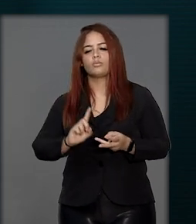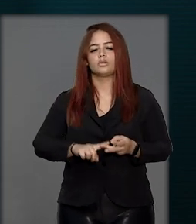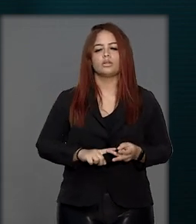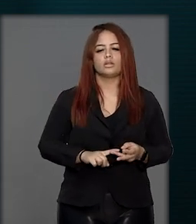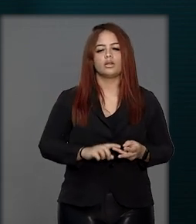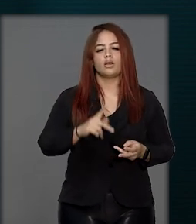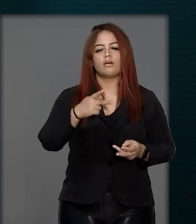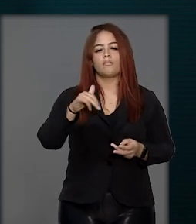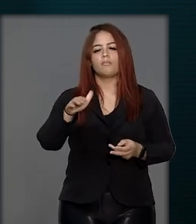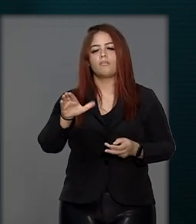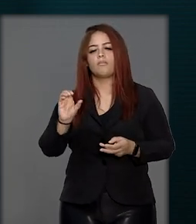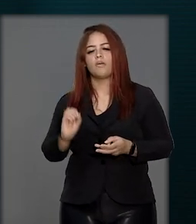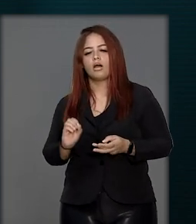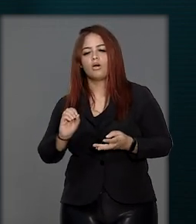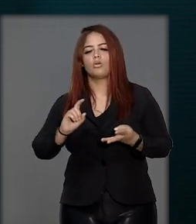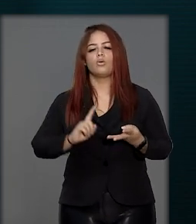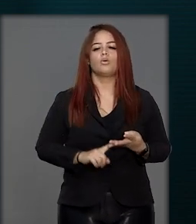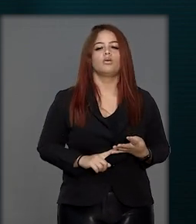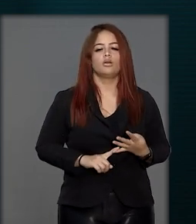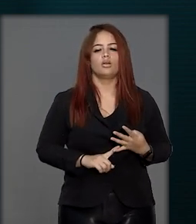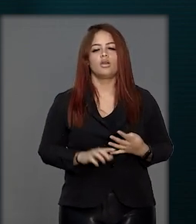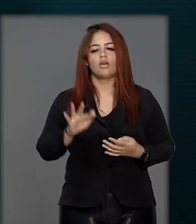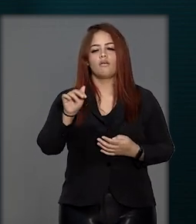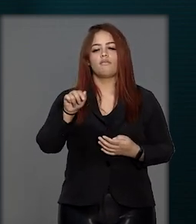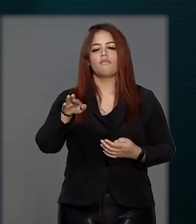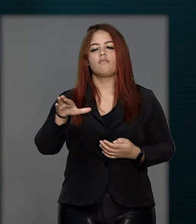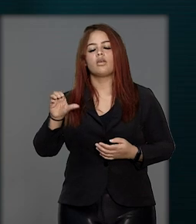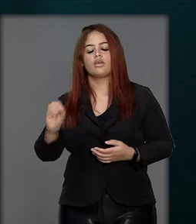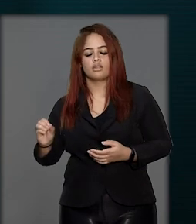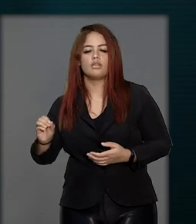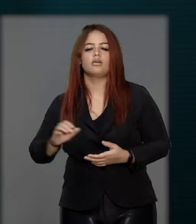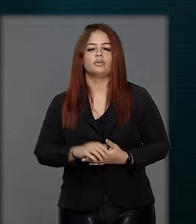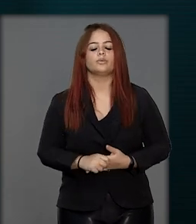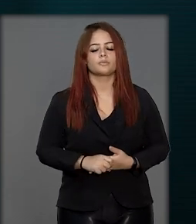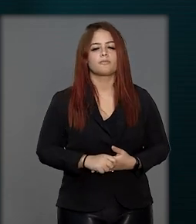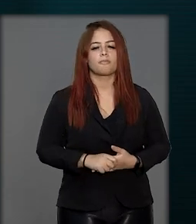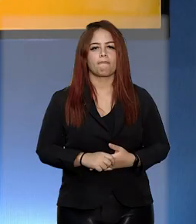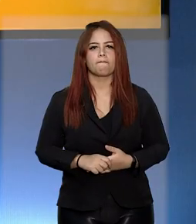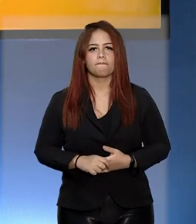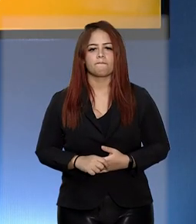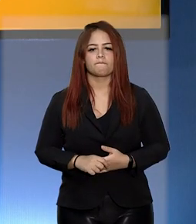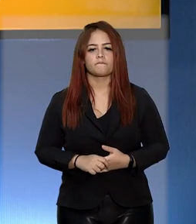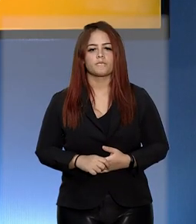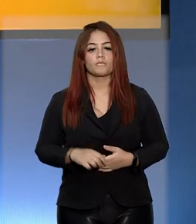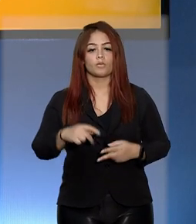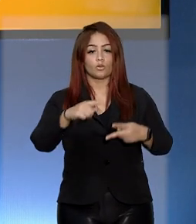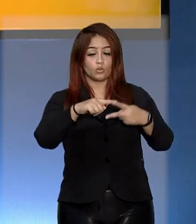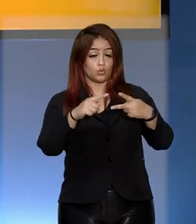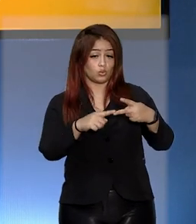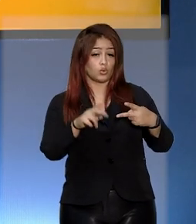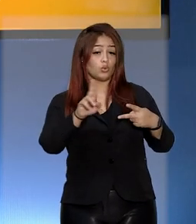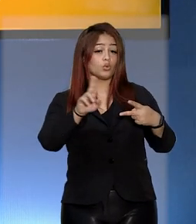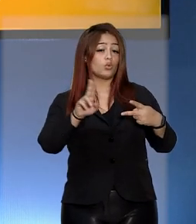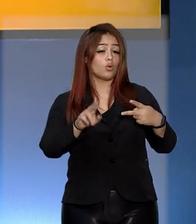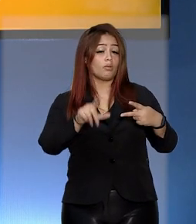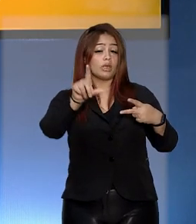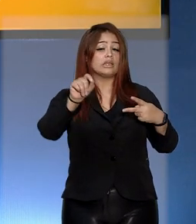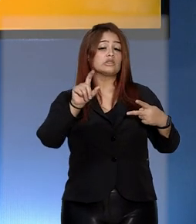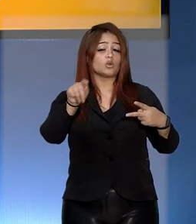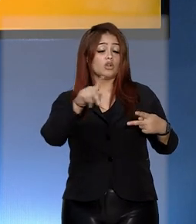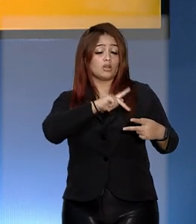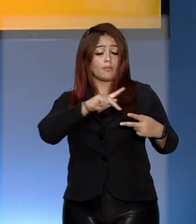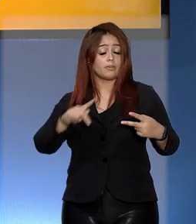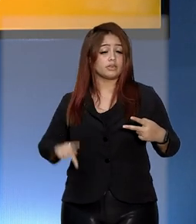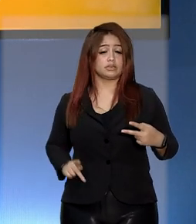Paulo Sérgio Domingues, do TRF3 e Fernando Quadros, do TRF4. Os dois nomes escolhidos pelo presidente